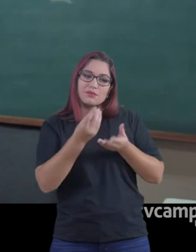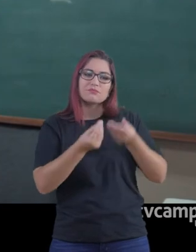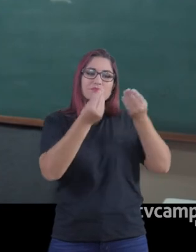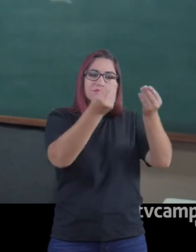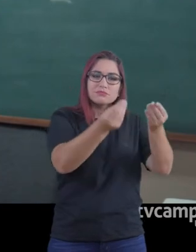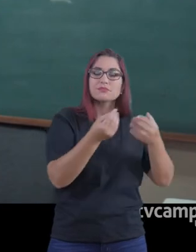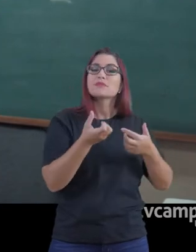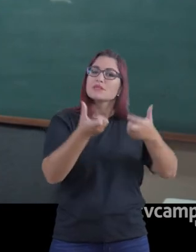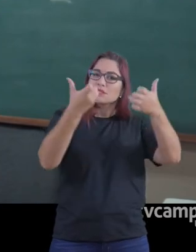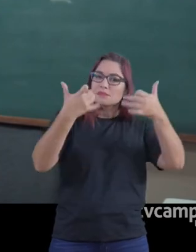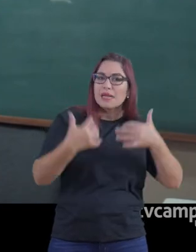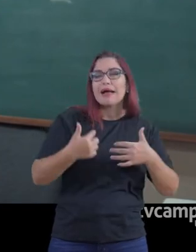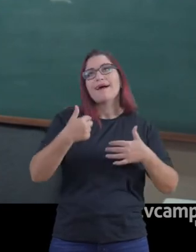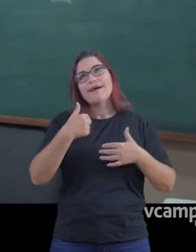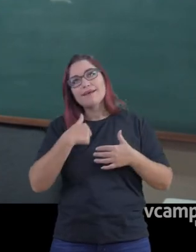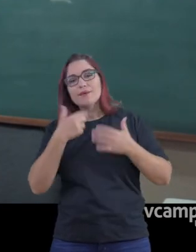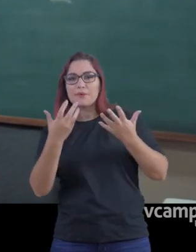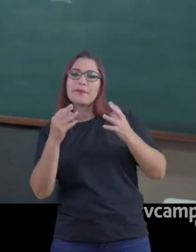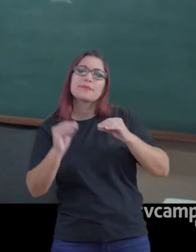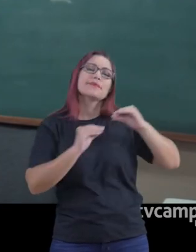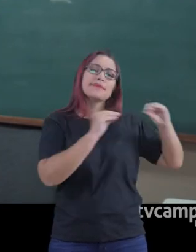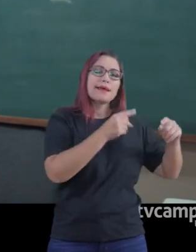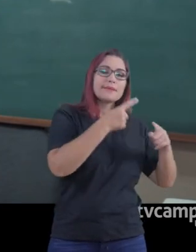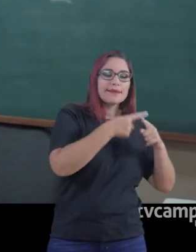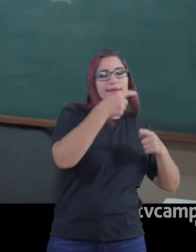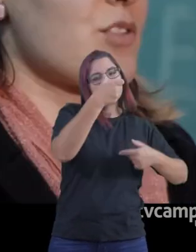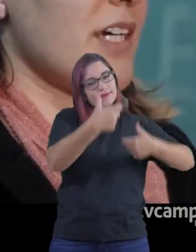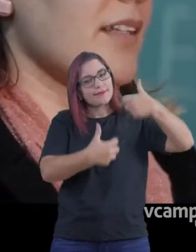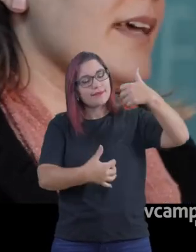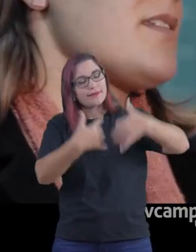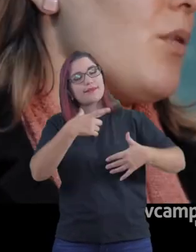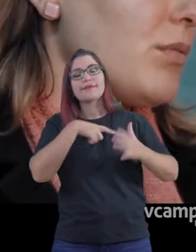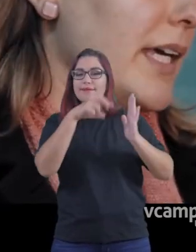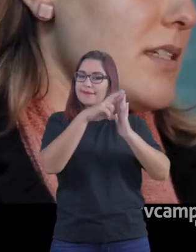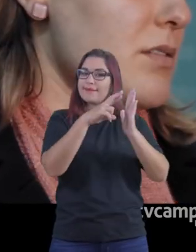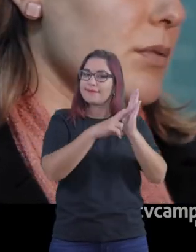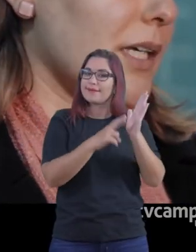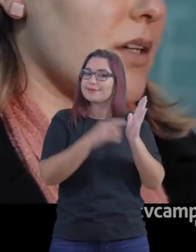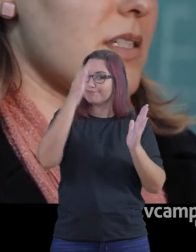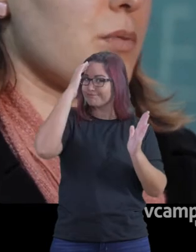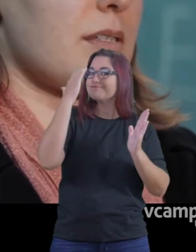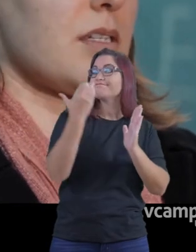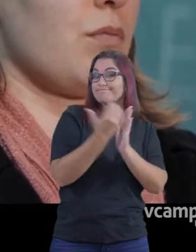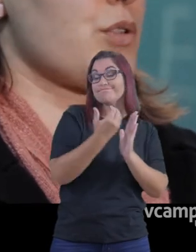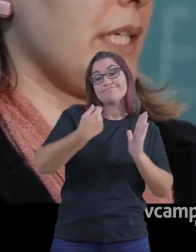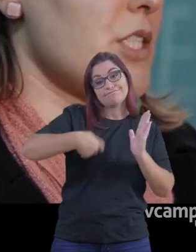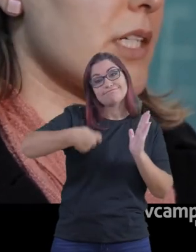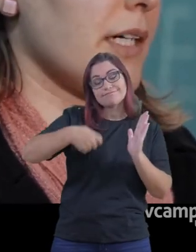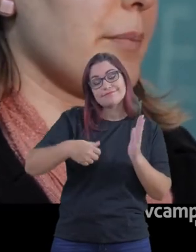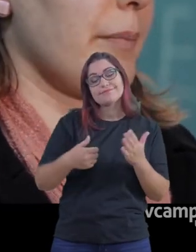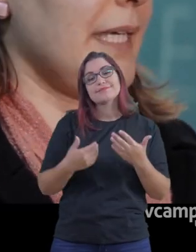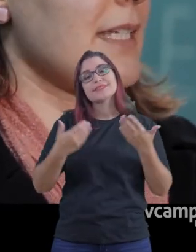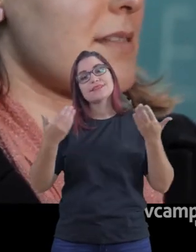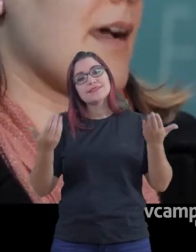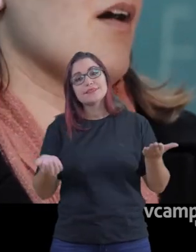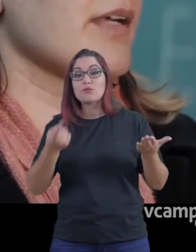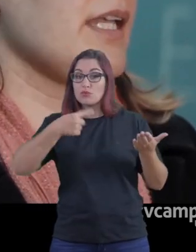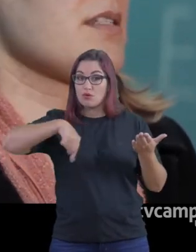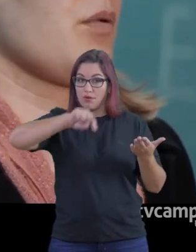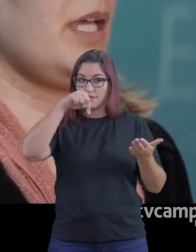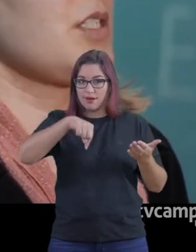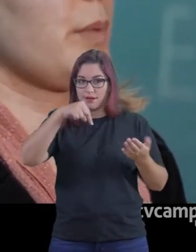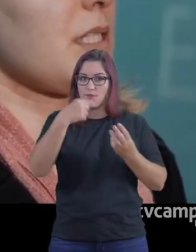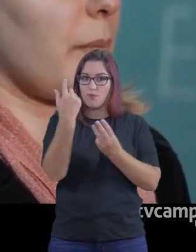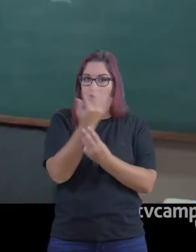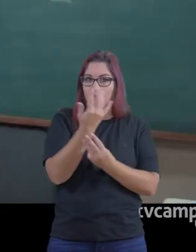país. Ela precisa cumprir uma série de requisitos. Então, diante desse contexto, a nossa atuação jurídica inicial,